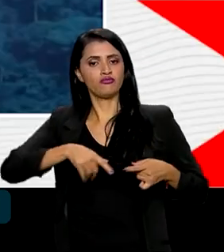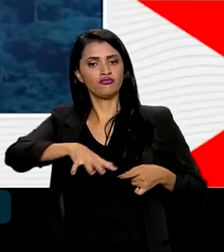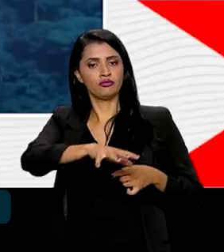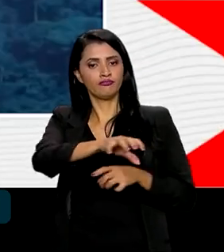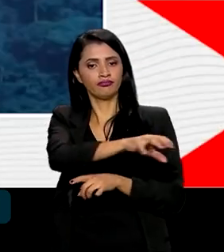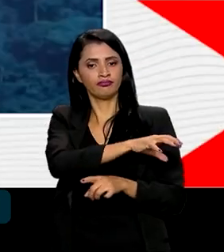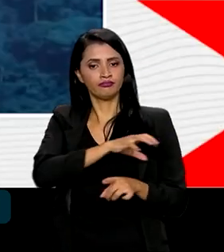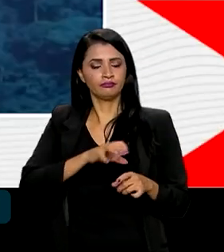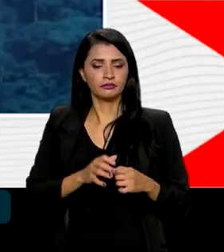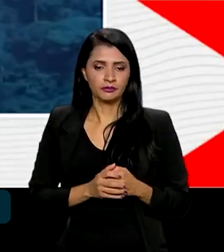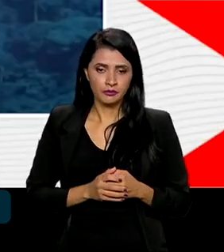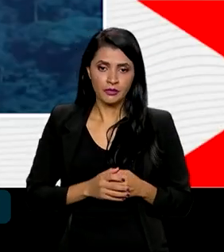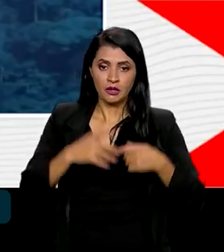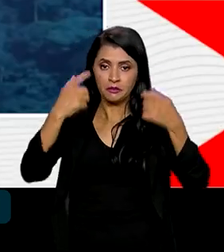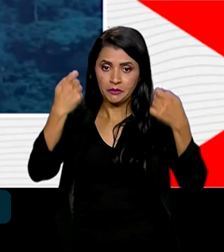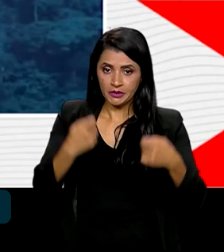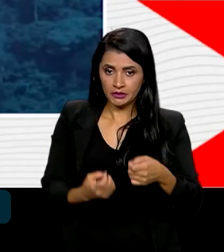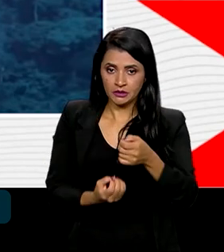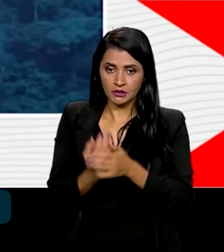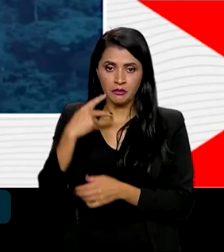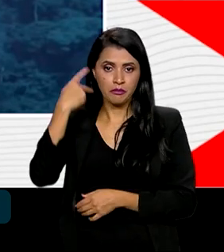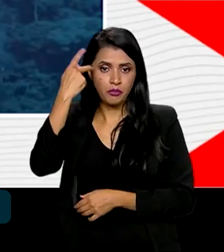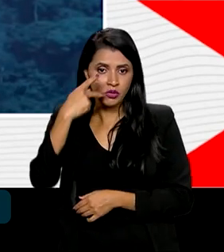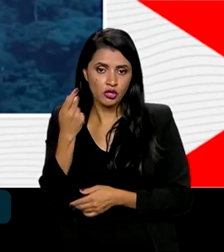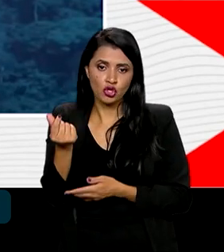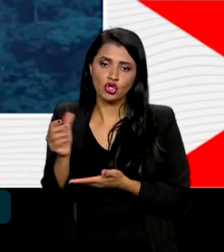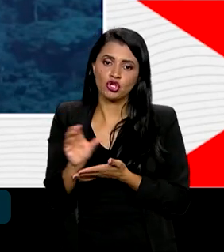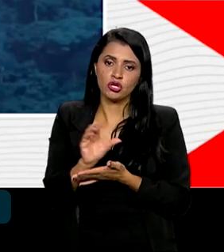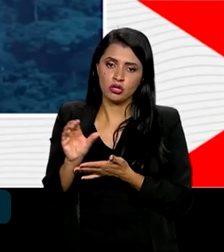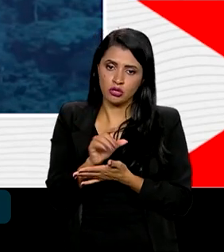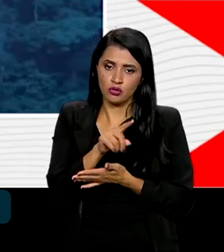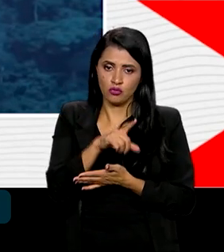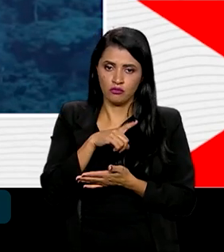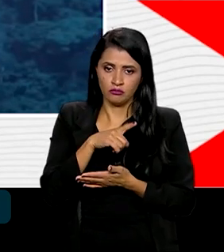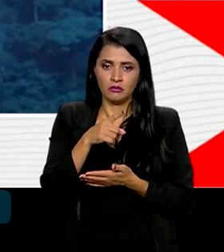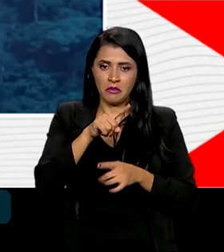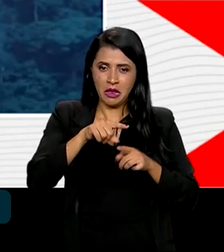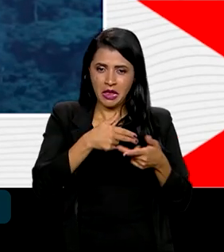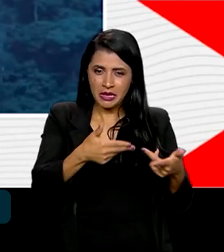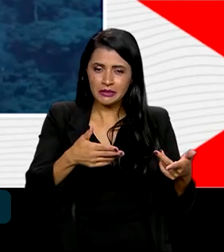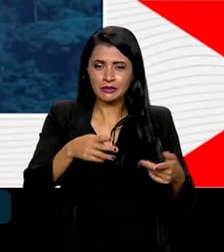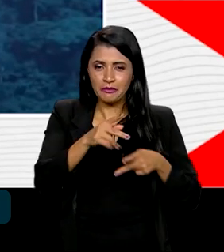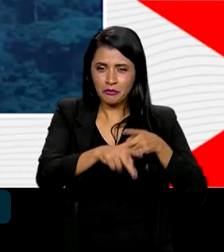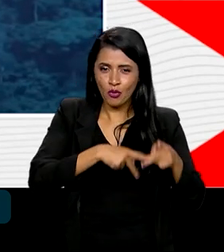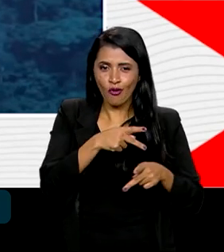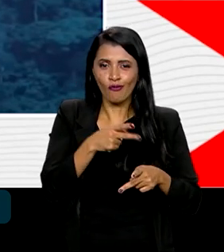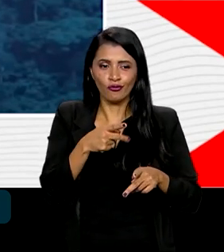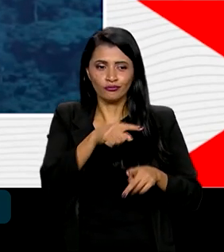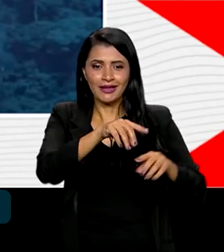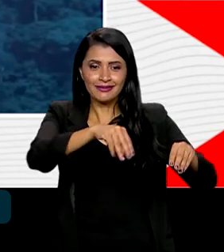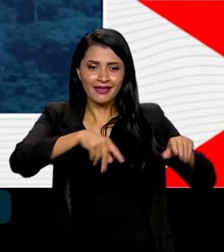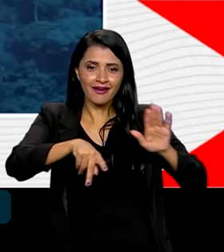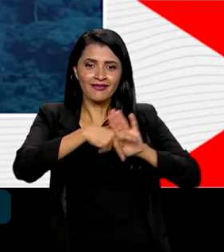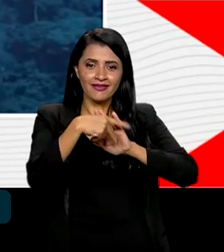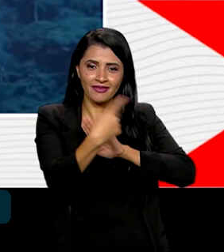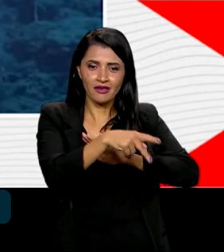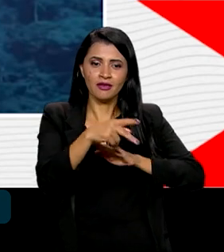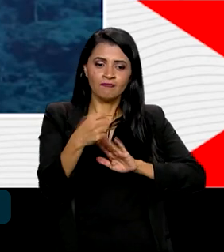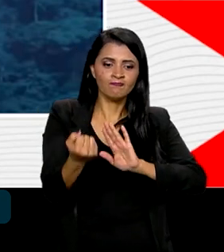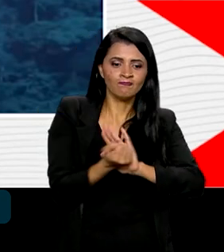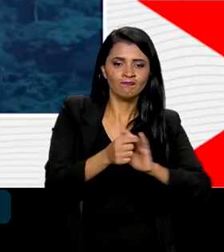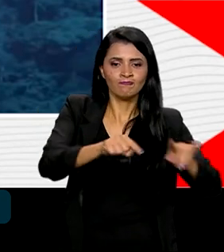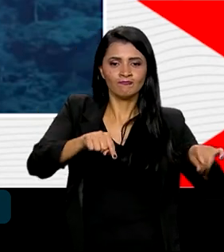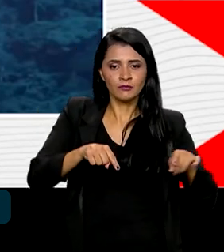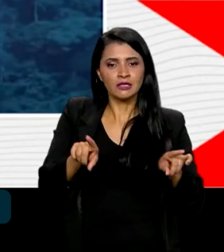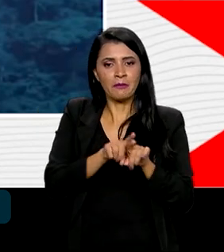preciso que se tenha políticas e recursos para atender esses povos na demarcação de sua terra, no atendimento de